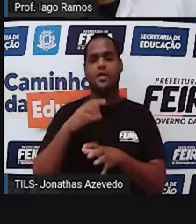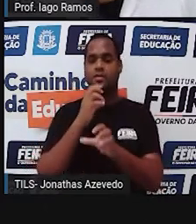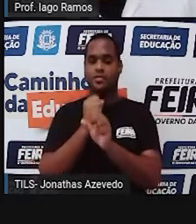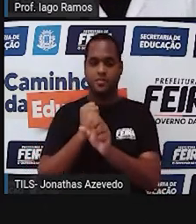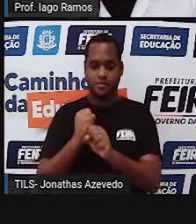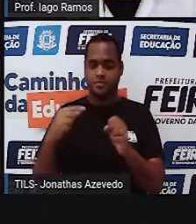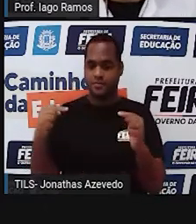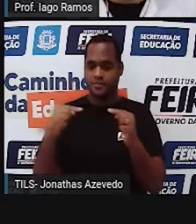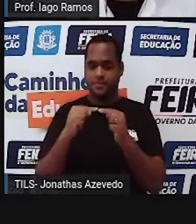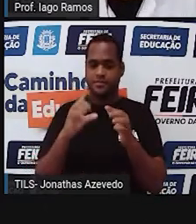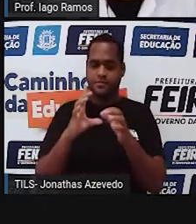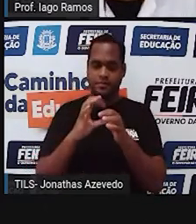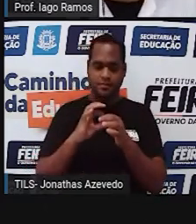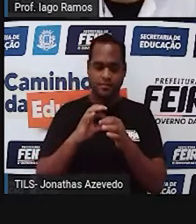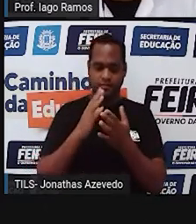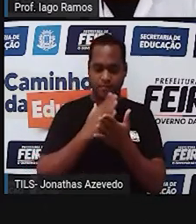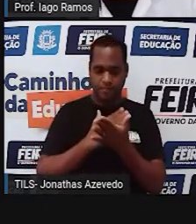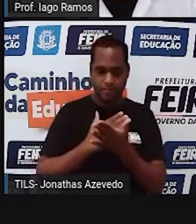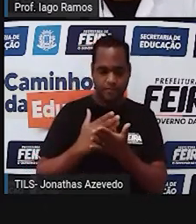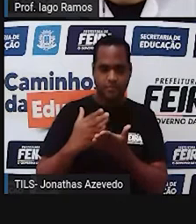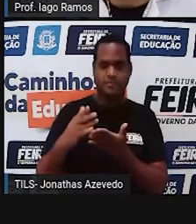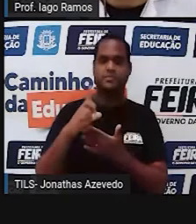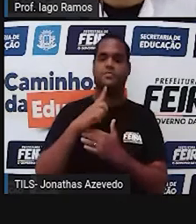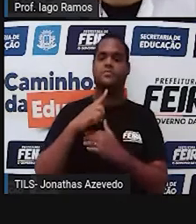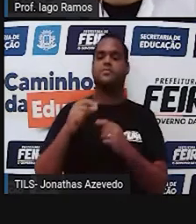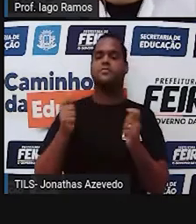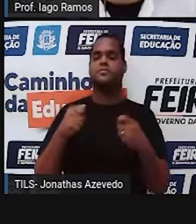semirretas, partindo de um mesmo ponto.